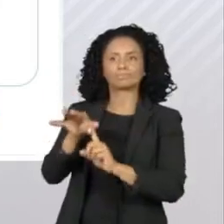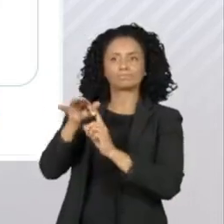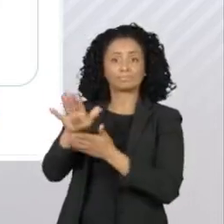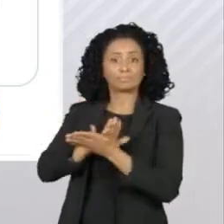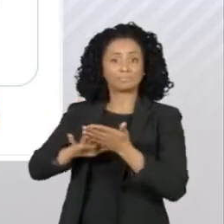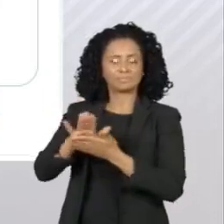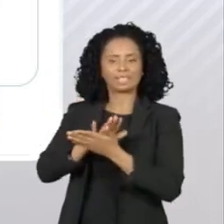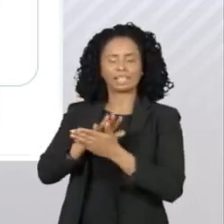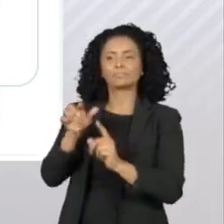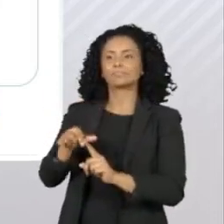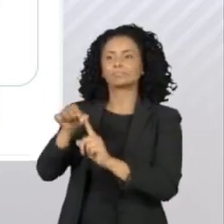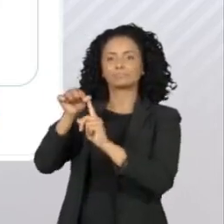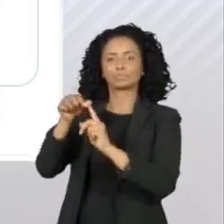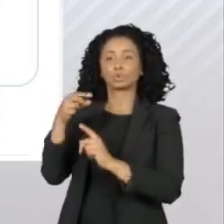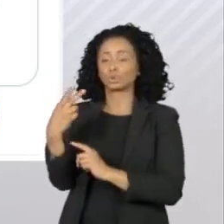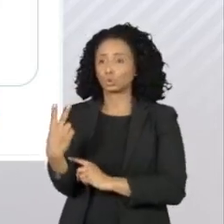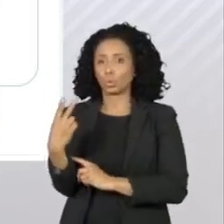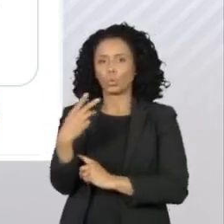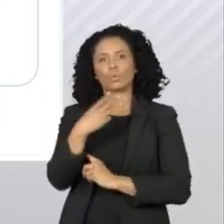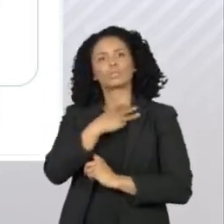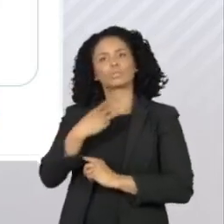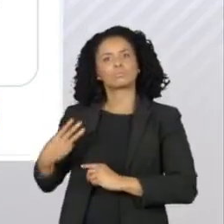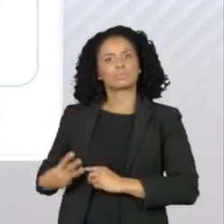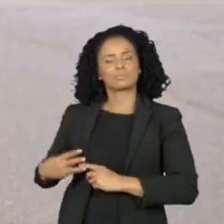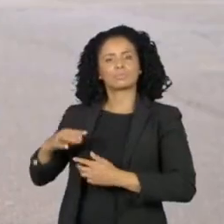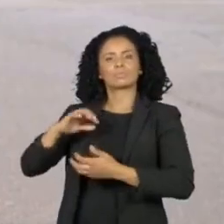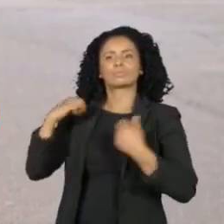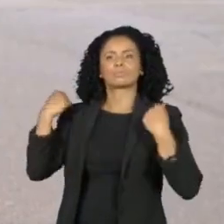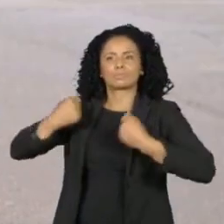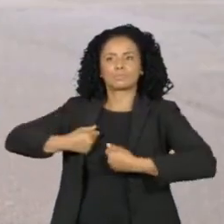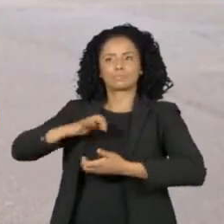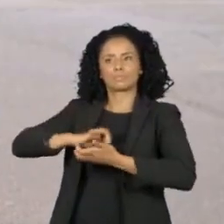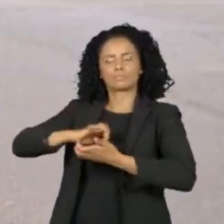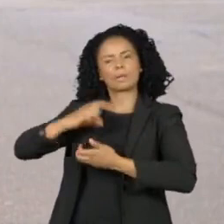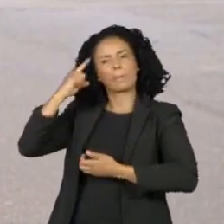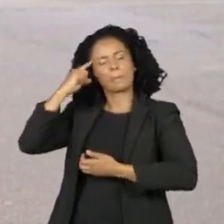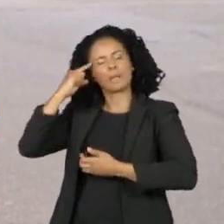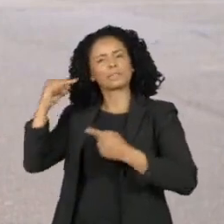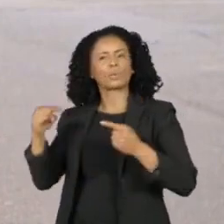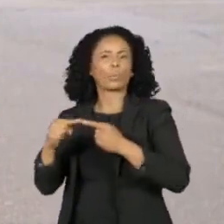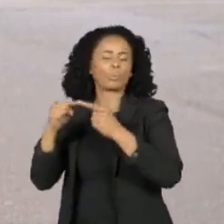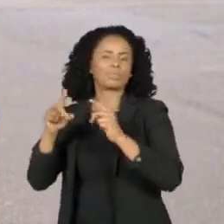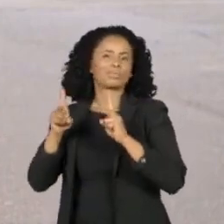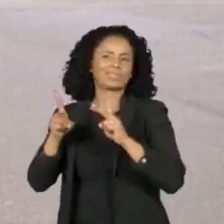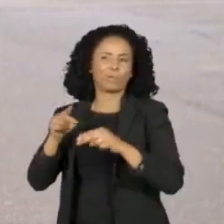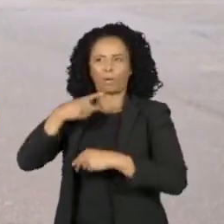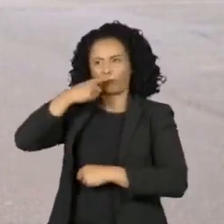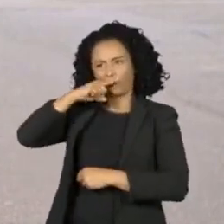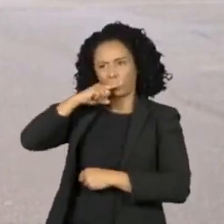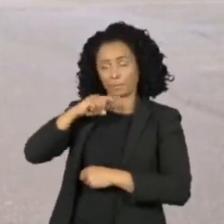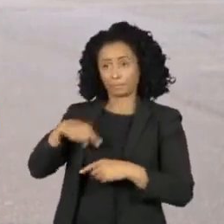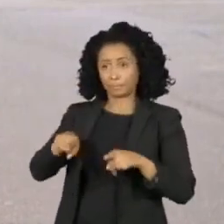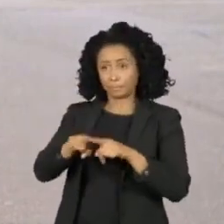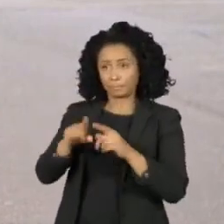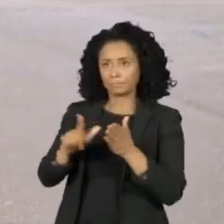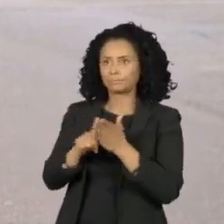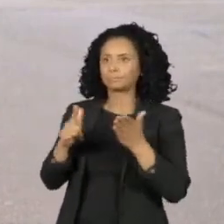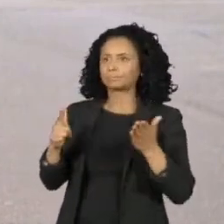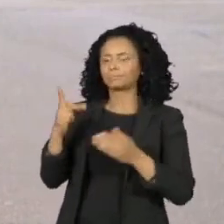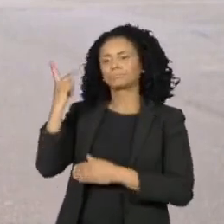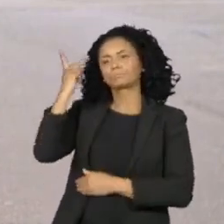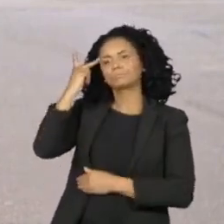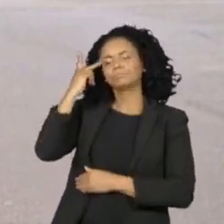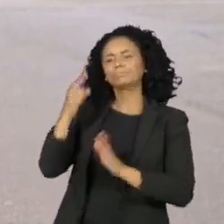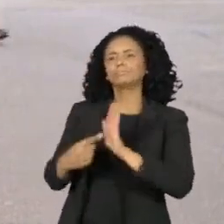indicar outros dois ministros ao STF que terão o mesmo pensamento de Fachin. De acordo com o jornal Folha de São Paulo,